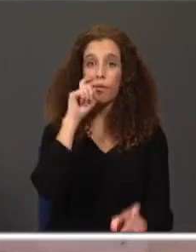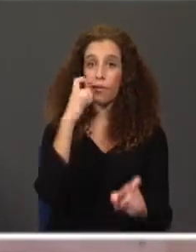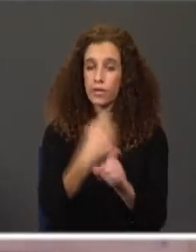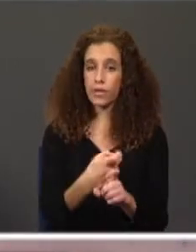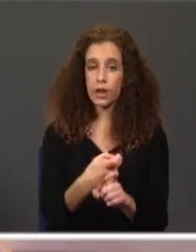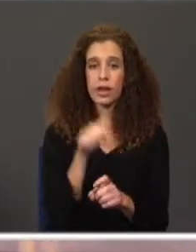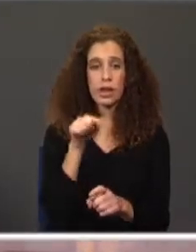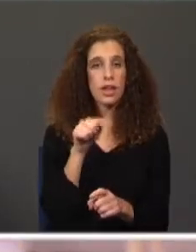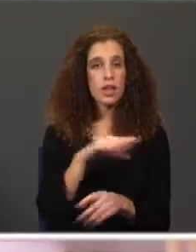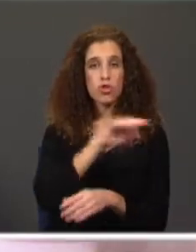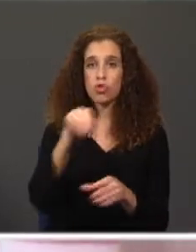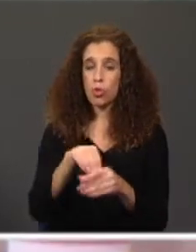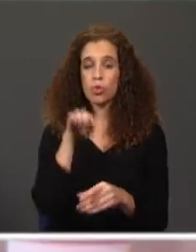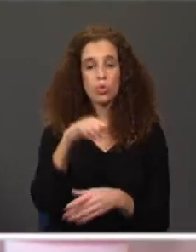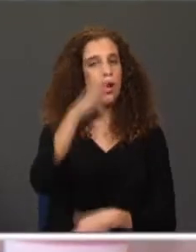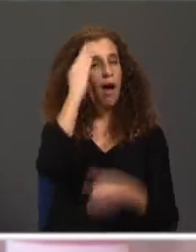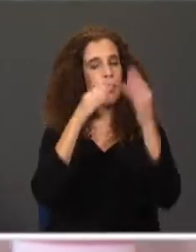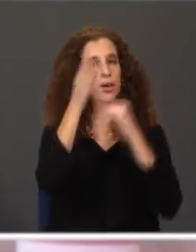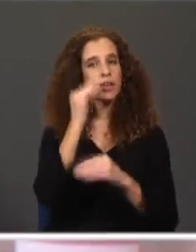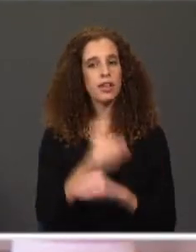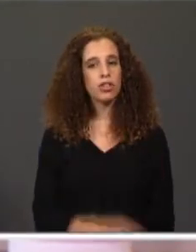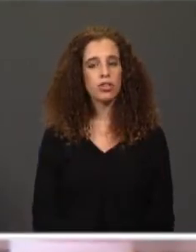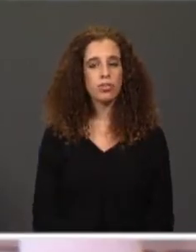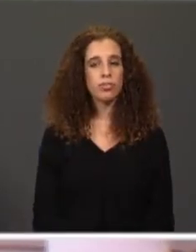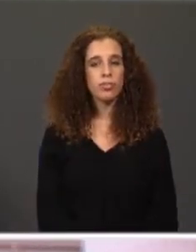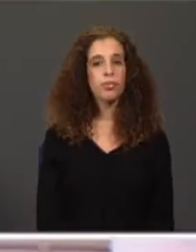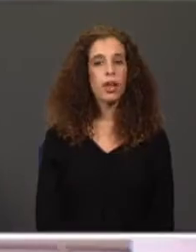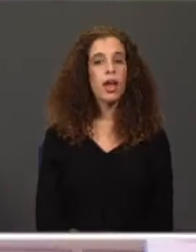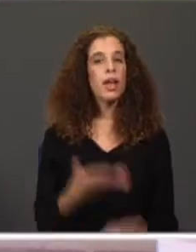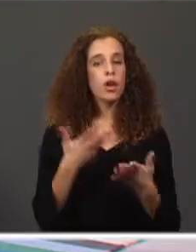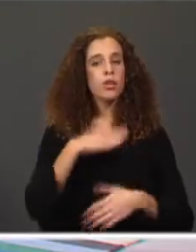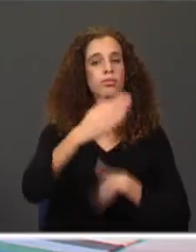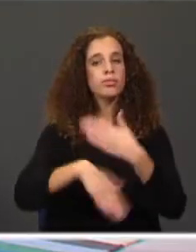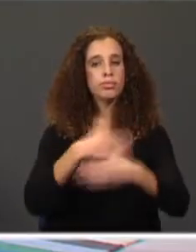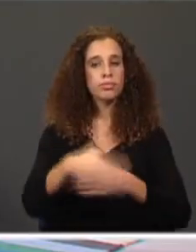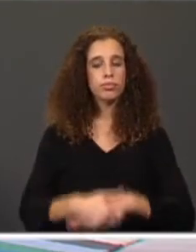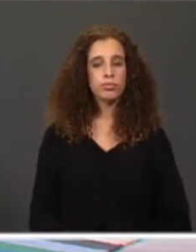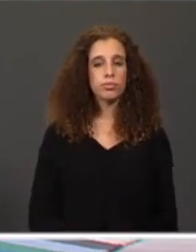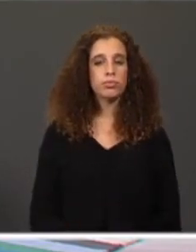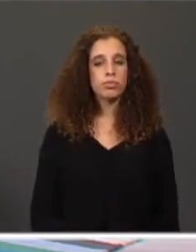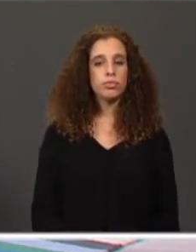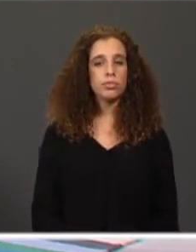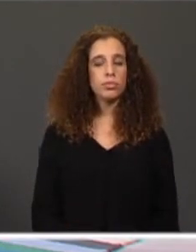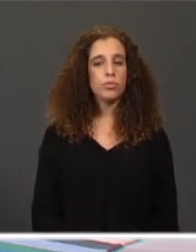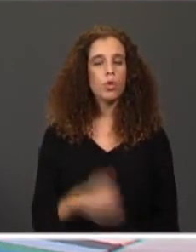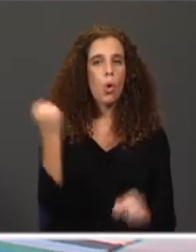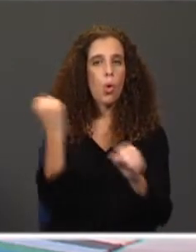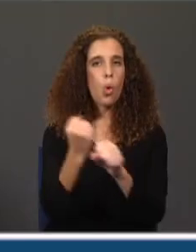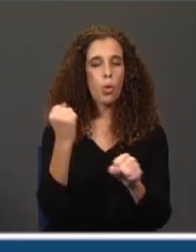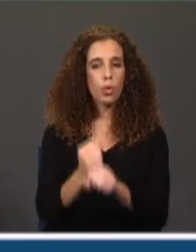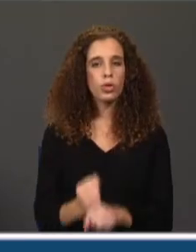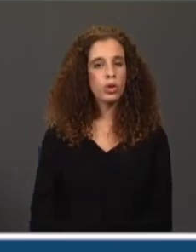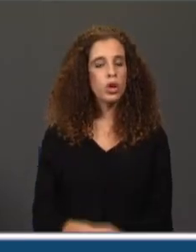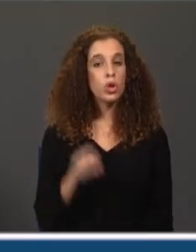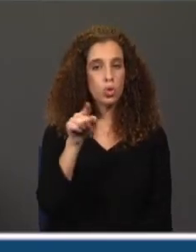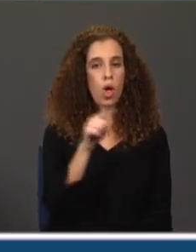Estes conteúdos tu já os aprendeste em anos anteriores. E vamos avançar. Avançar com um exercício. Tu